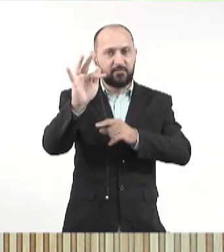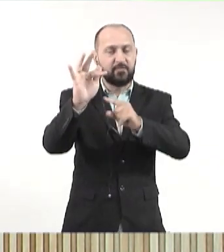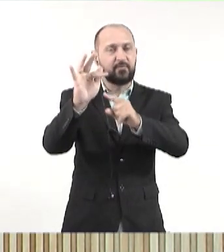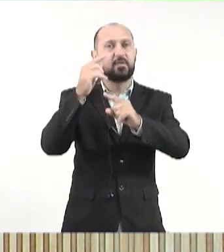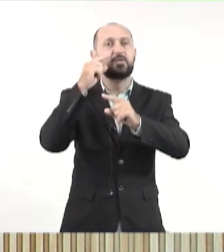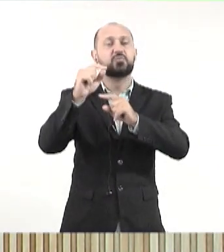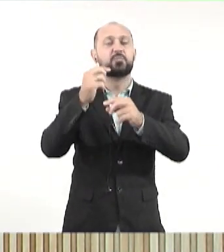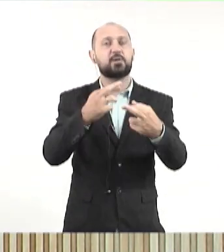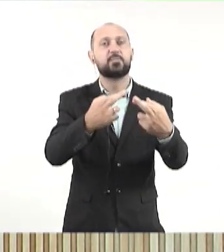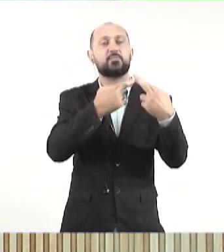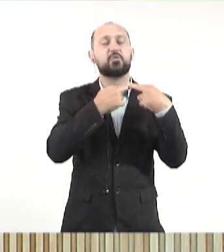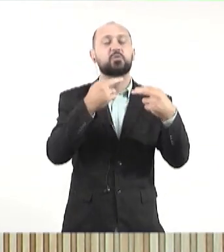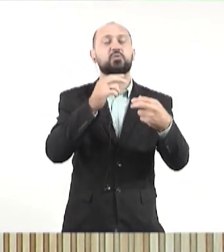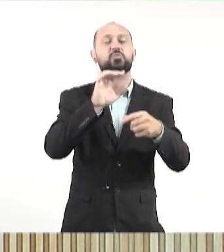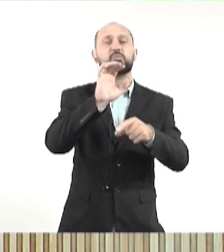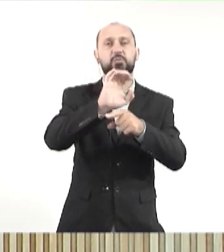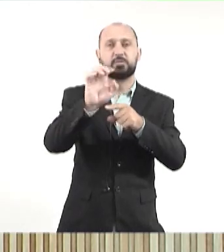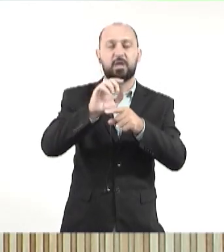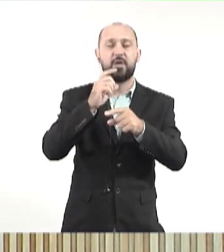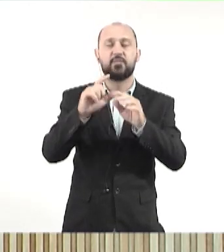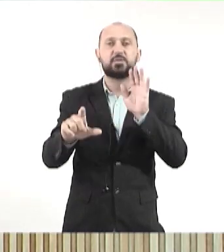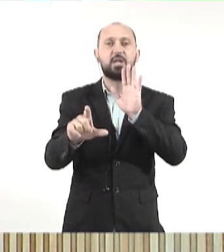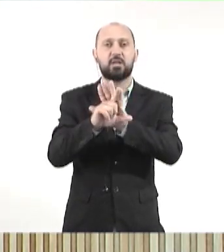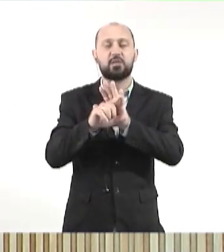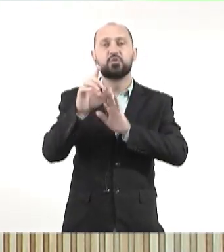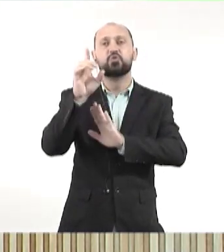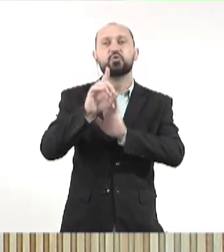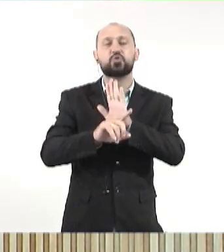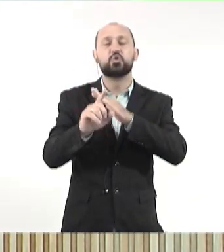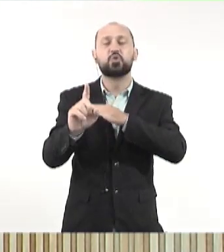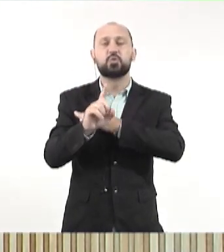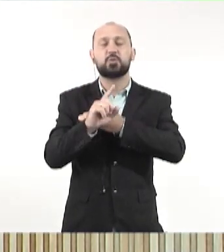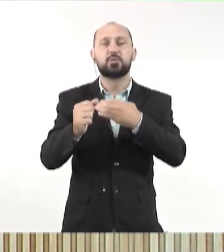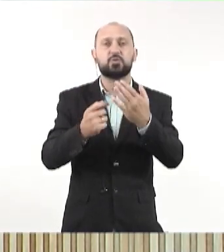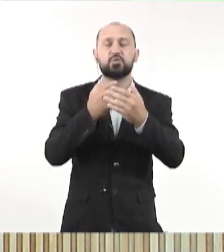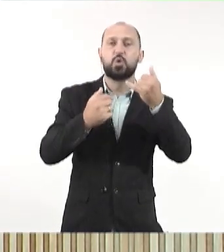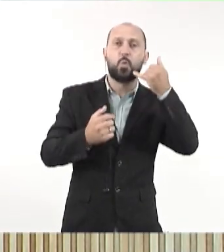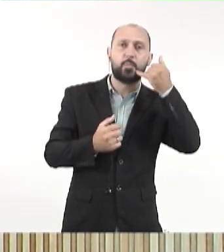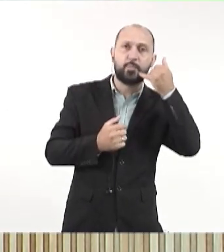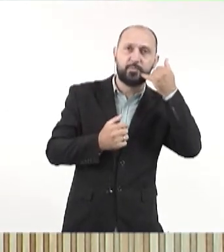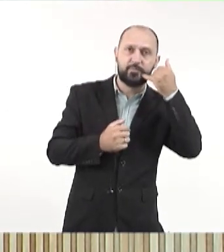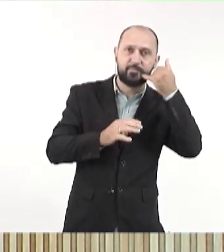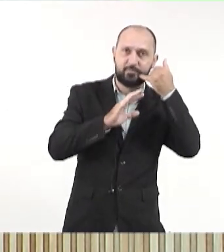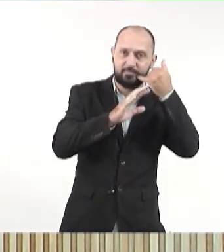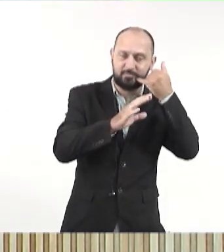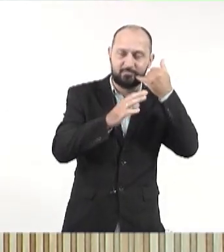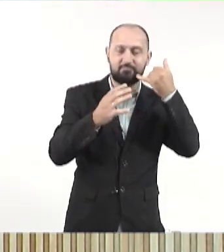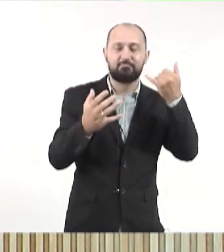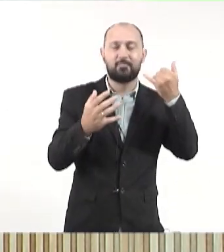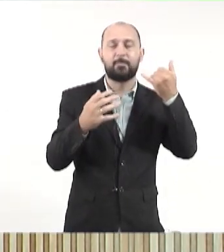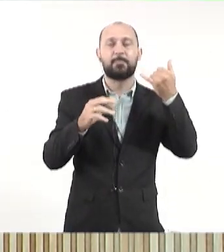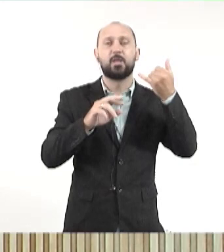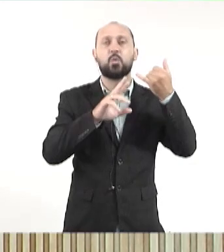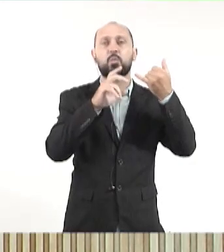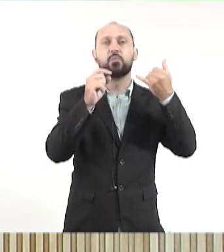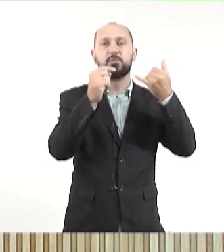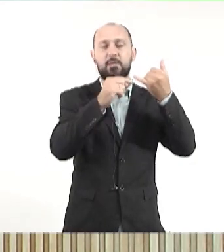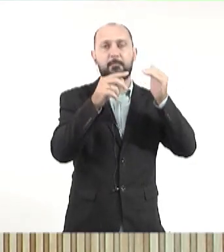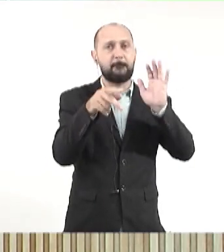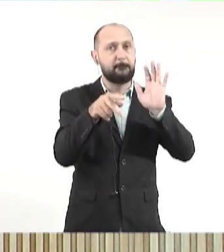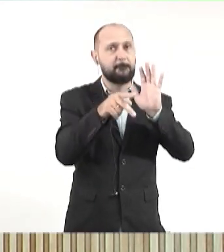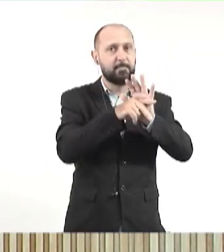sobre a competência dos estados em legislar sobre direitos do consumidor na área de telecomunicações, que a princípio é um tema